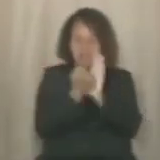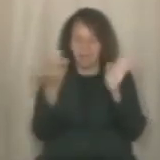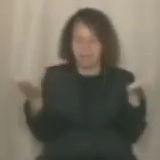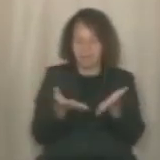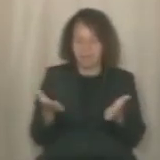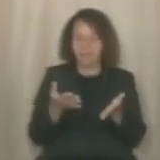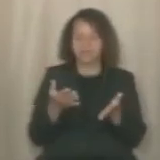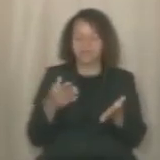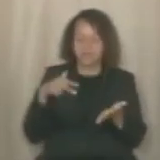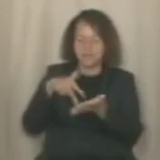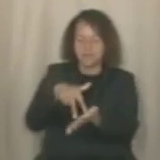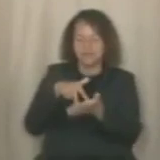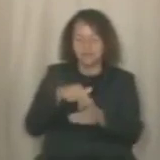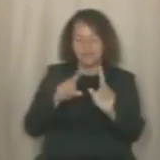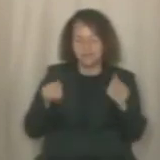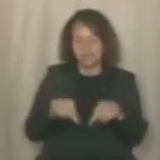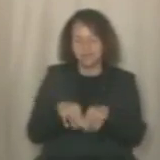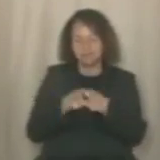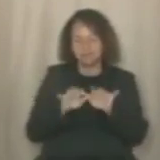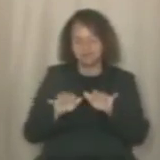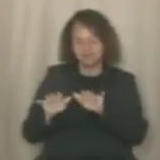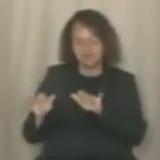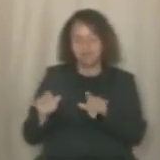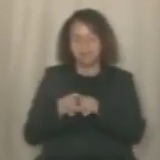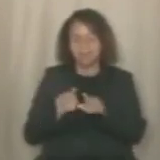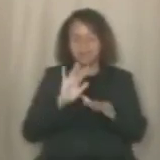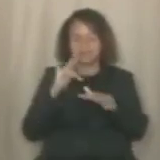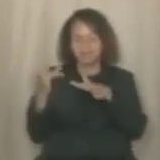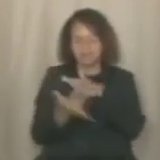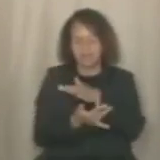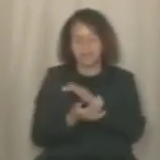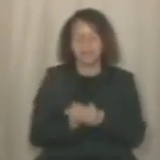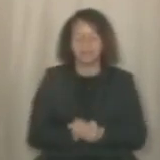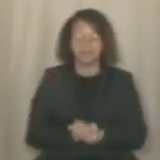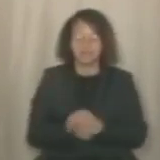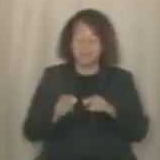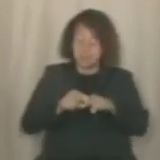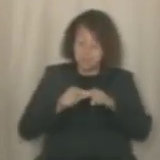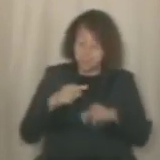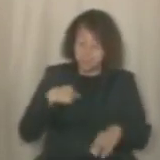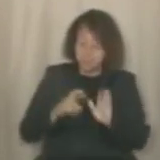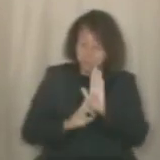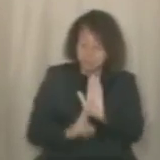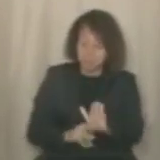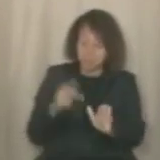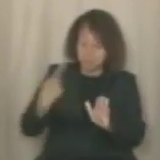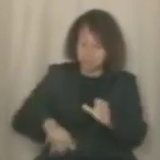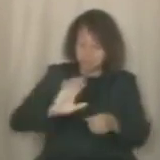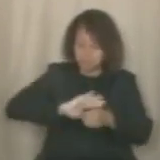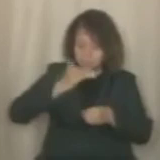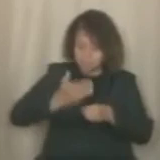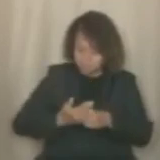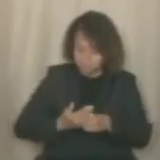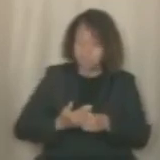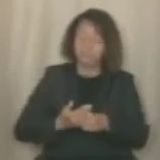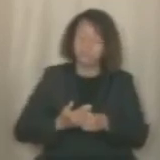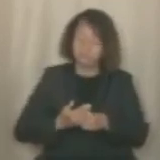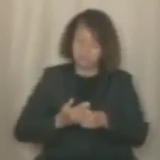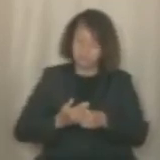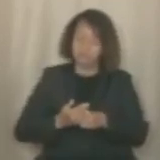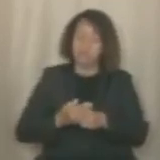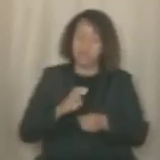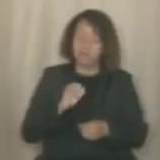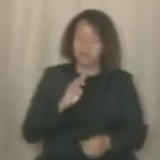atualmente a forte presença no ambiente digital e nas redes sociais. Por isso, enquanto representante da Casa de José Mariano, um